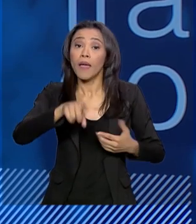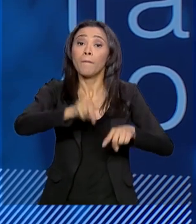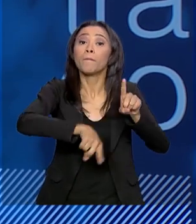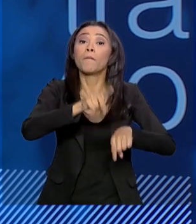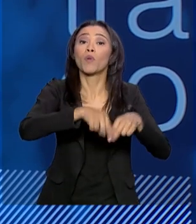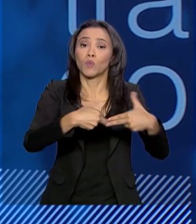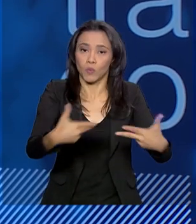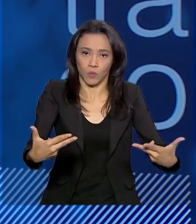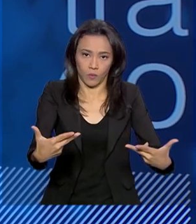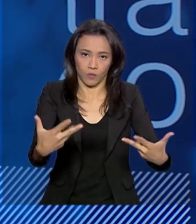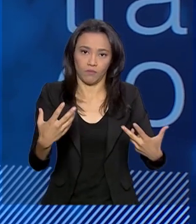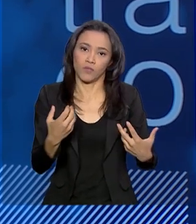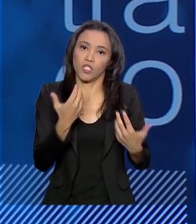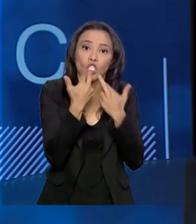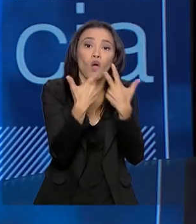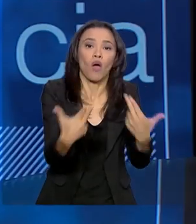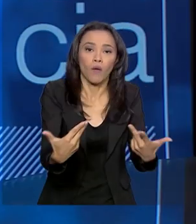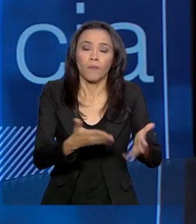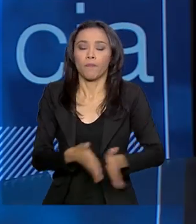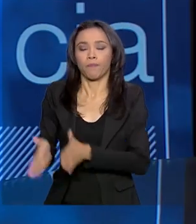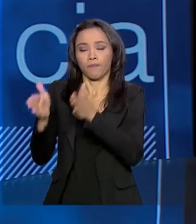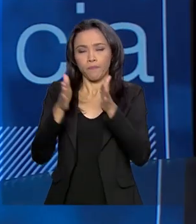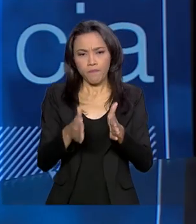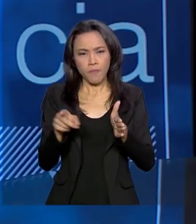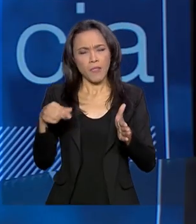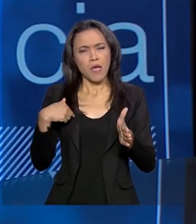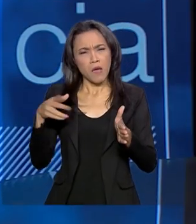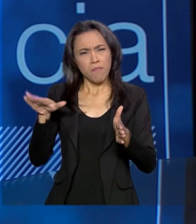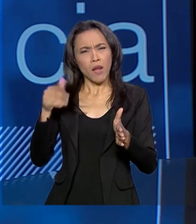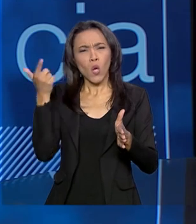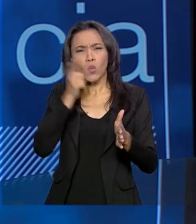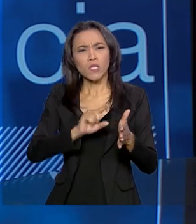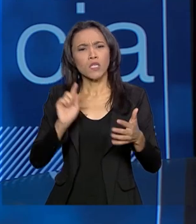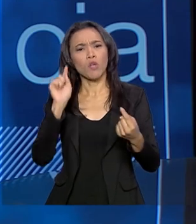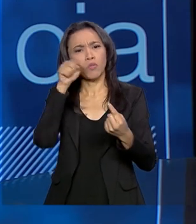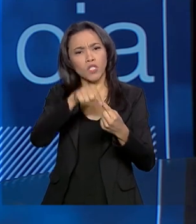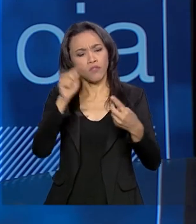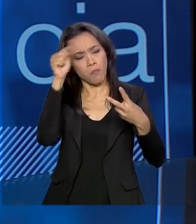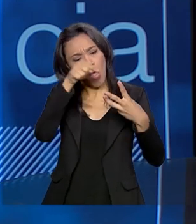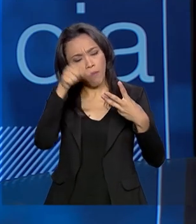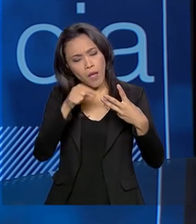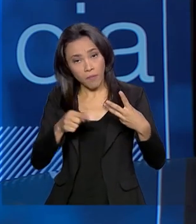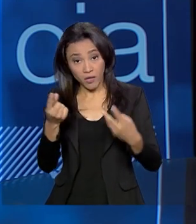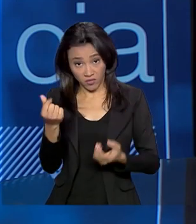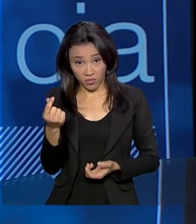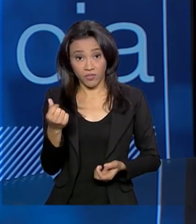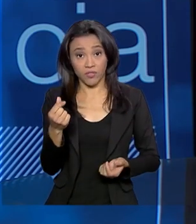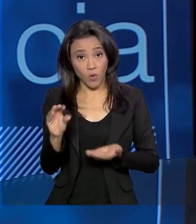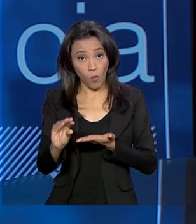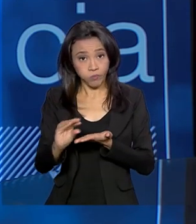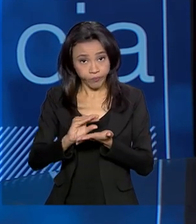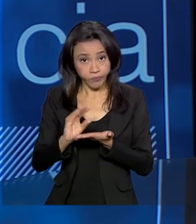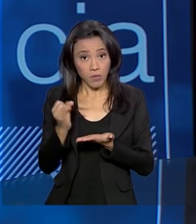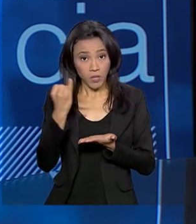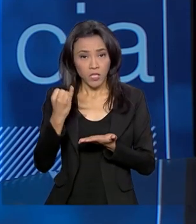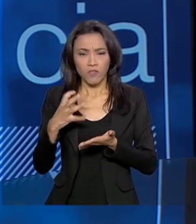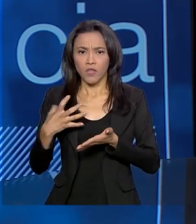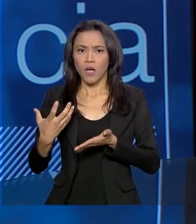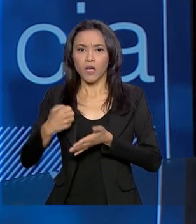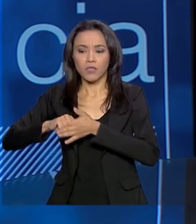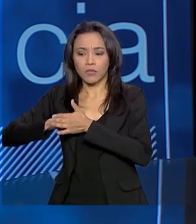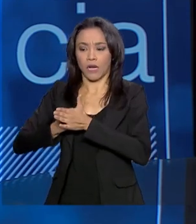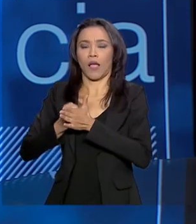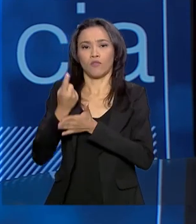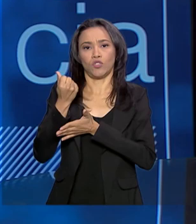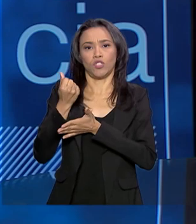inovadores. Para atingir todas essas metas, recursos são fundamentais. Foi descontingenciado um volume